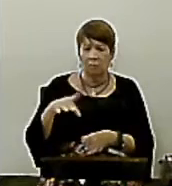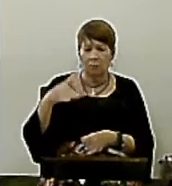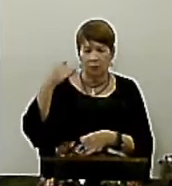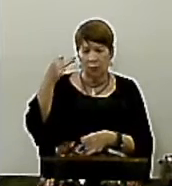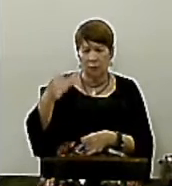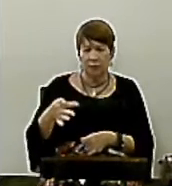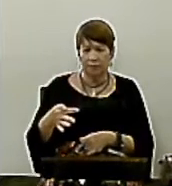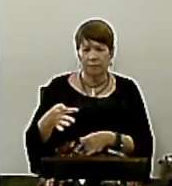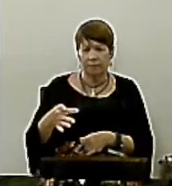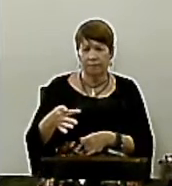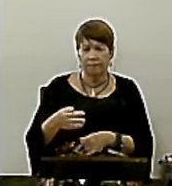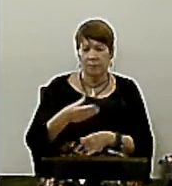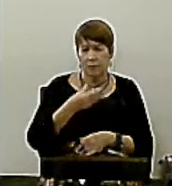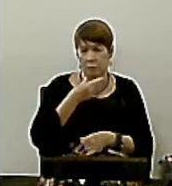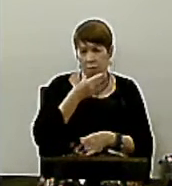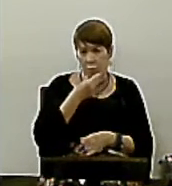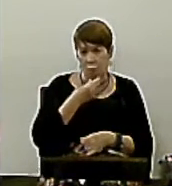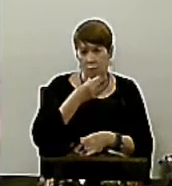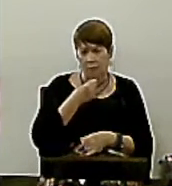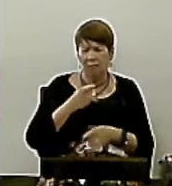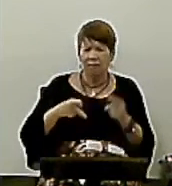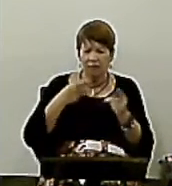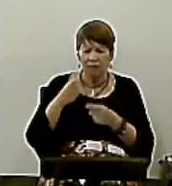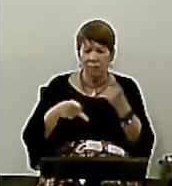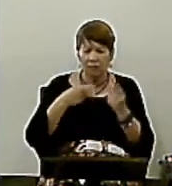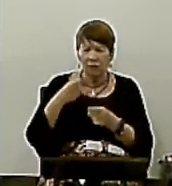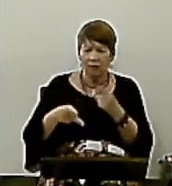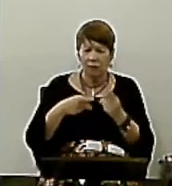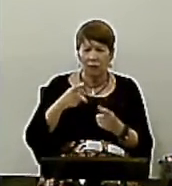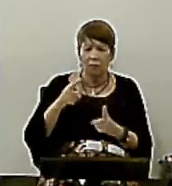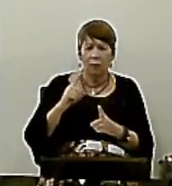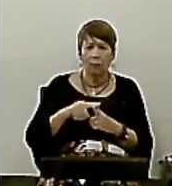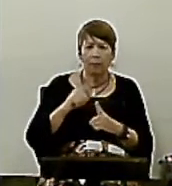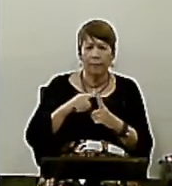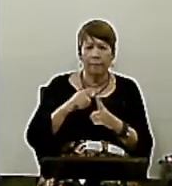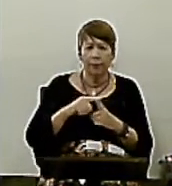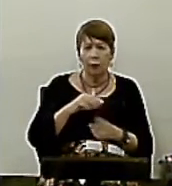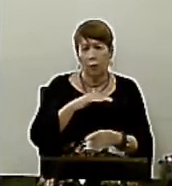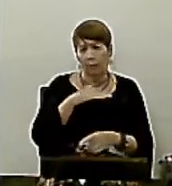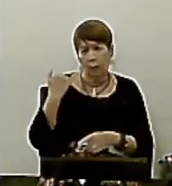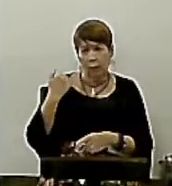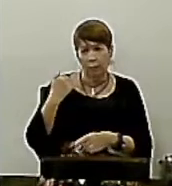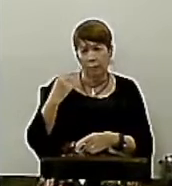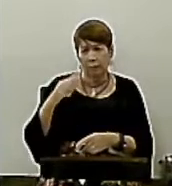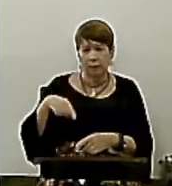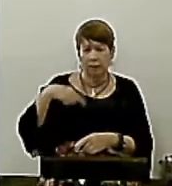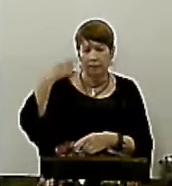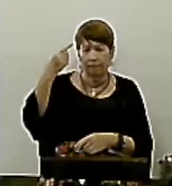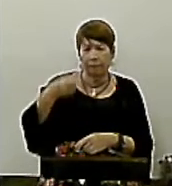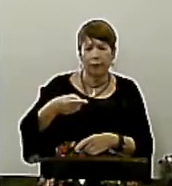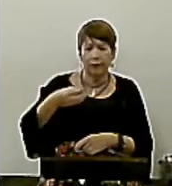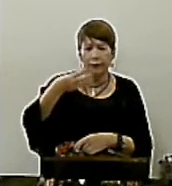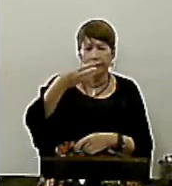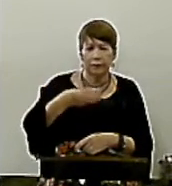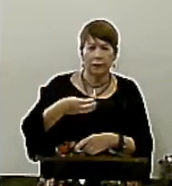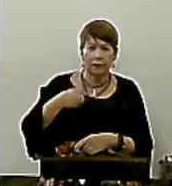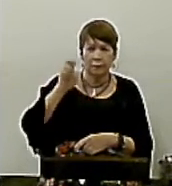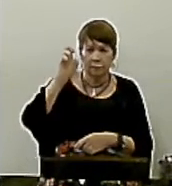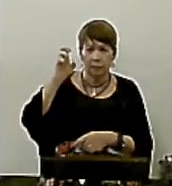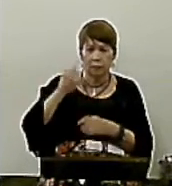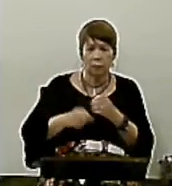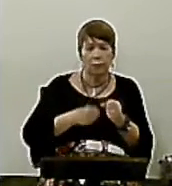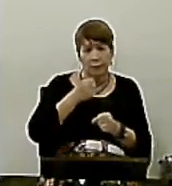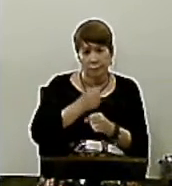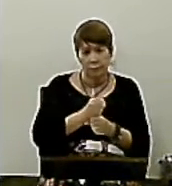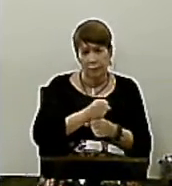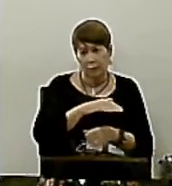35 anos Dizendo que ele ia ser o próximo E ele quase que foi o último De todos os amigos dele a morrer No dia em ele